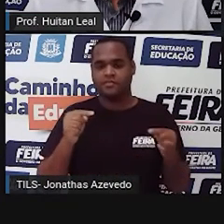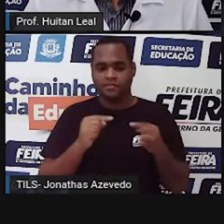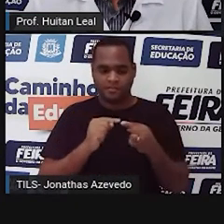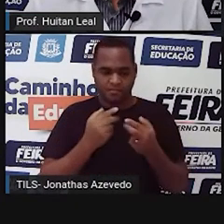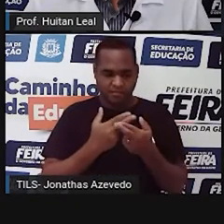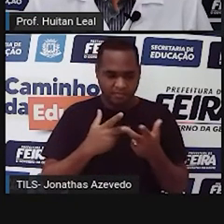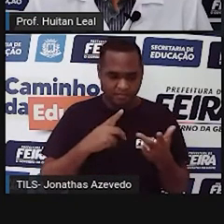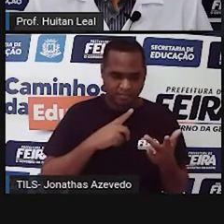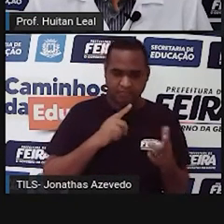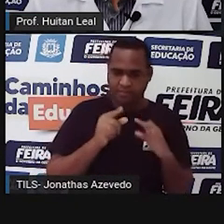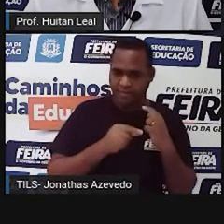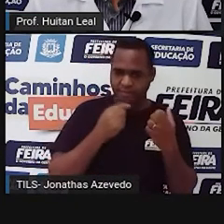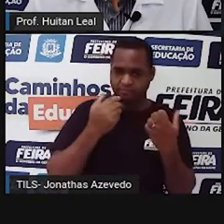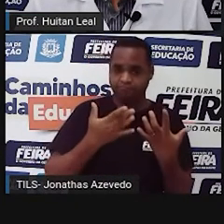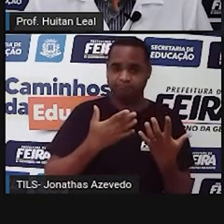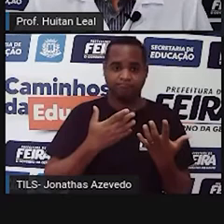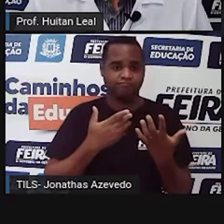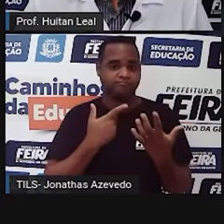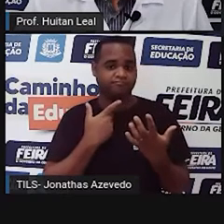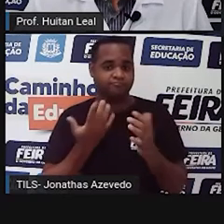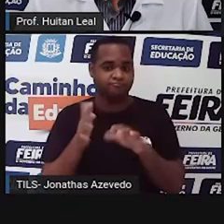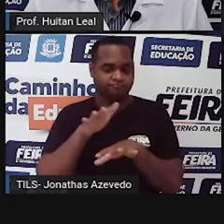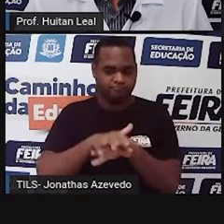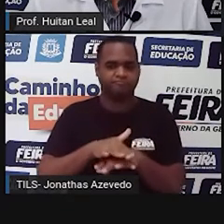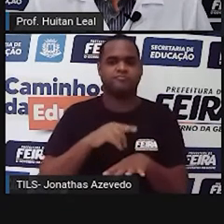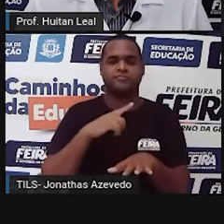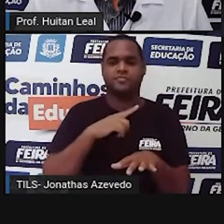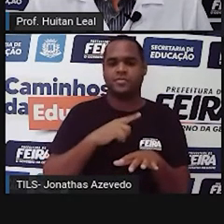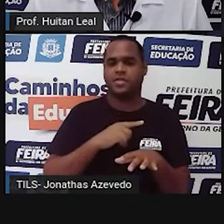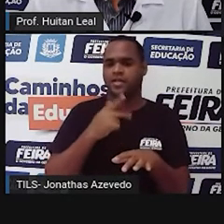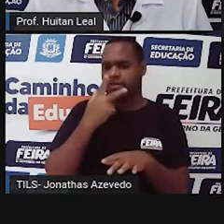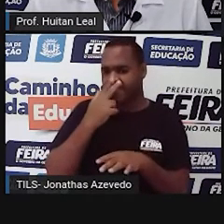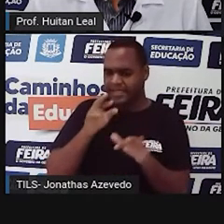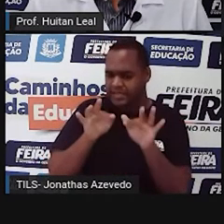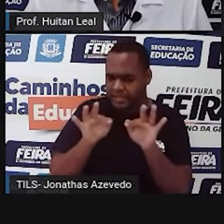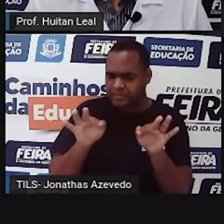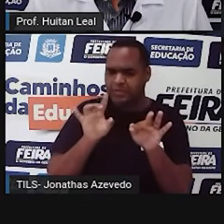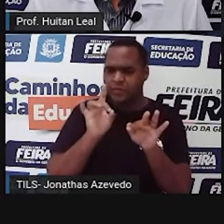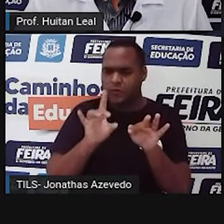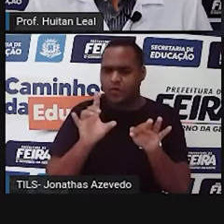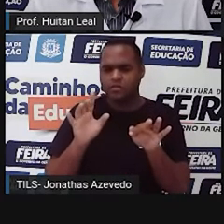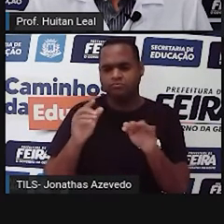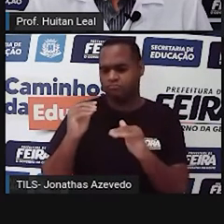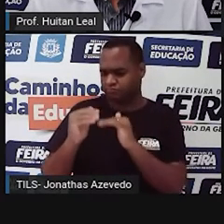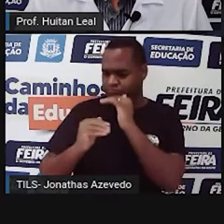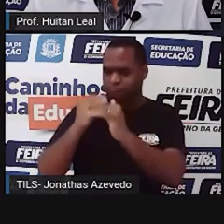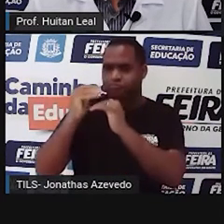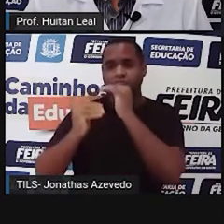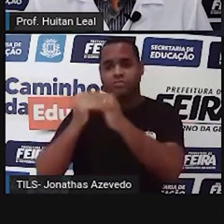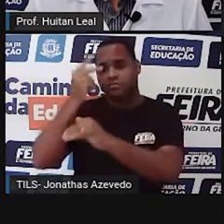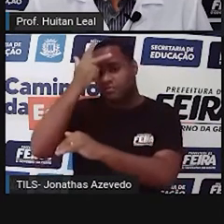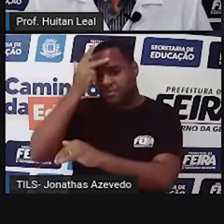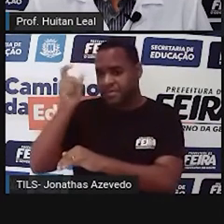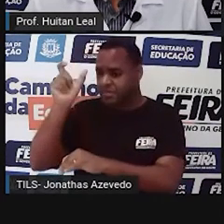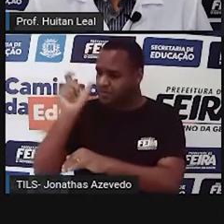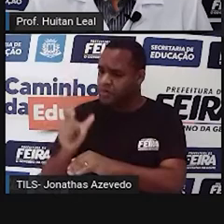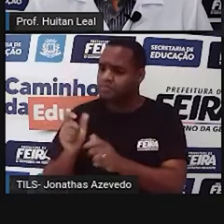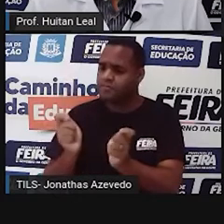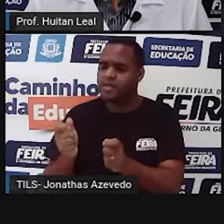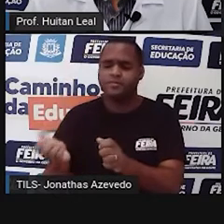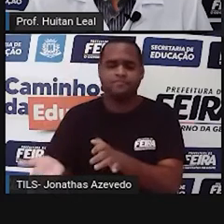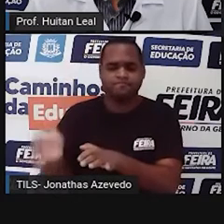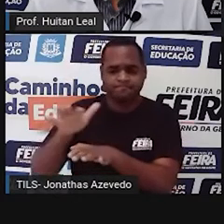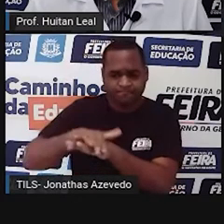alguém, quem inclui alguém, não faz simplesmente com que essa pessoa evolua, mas também quem inclui,